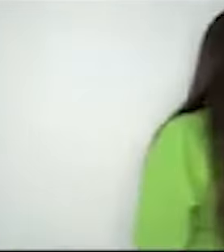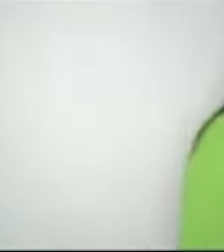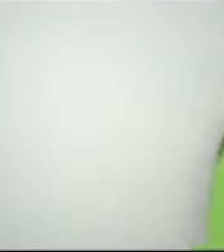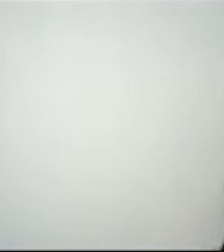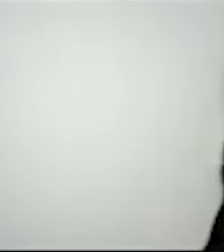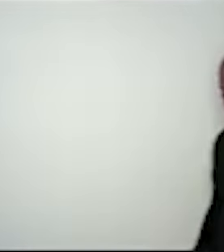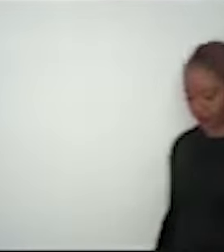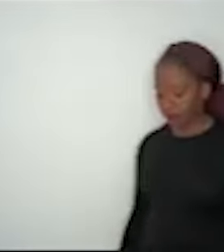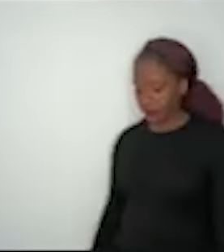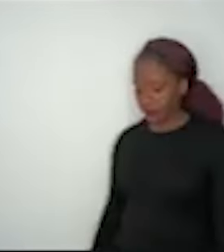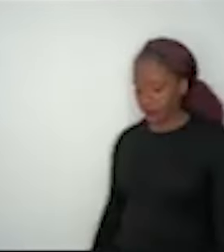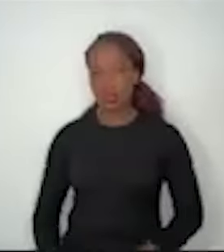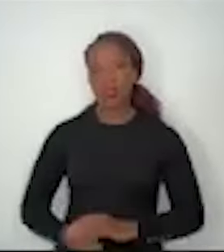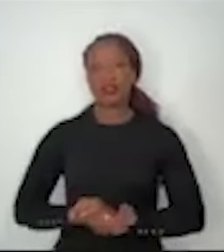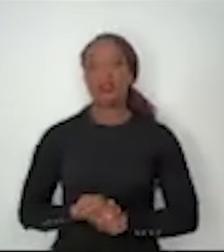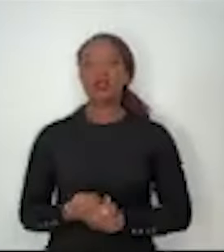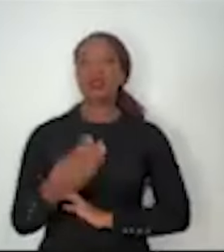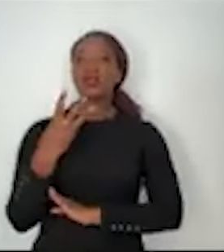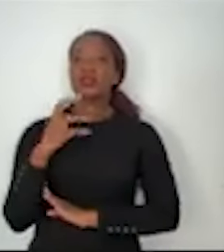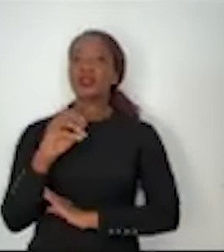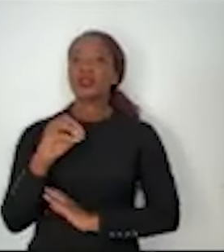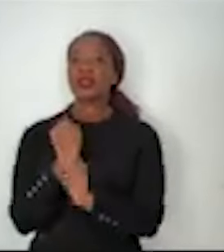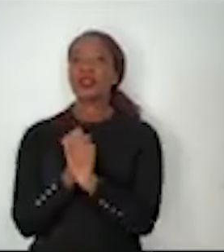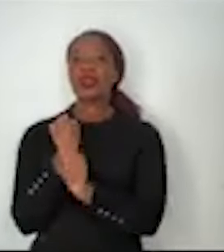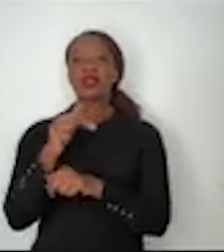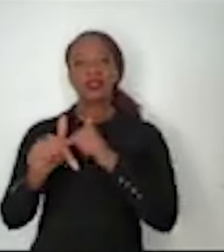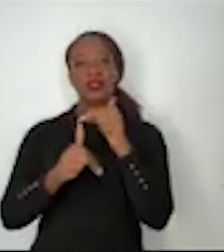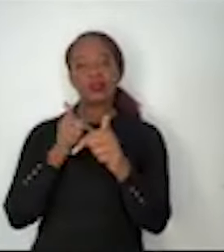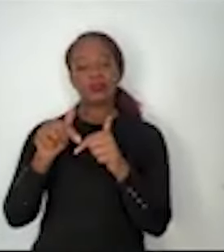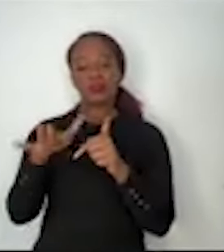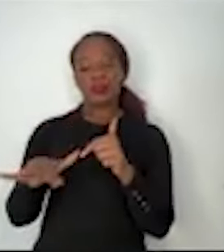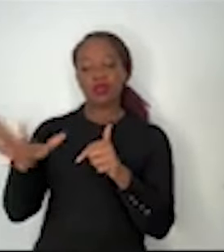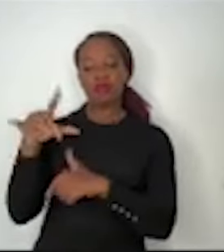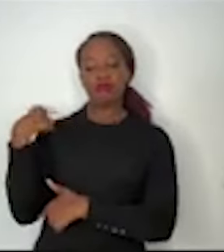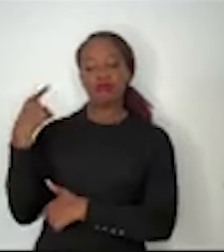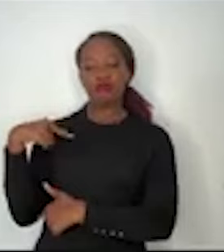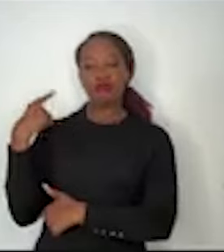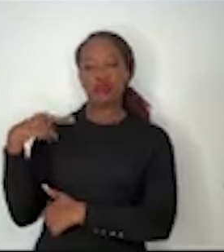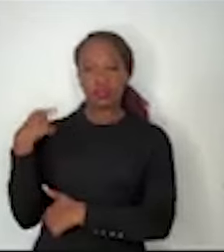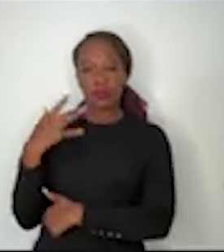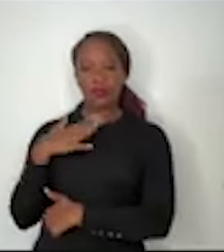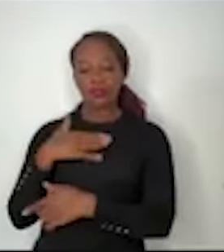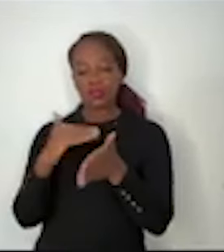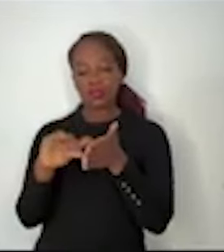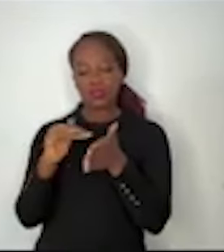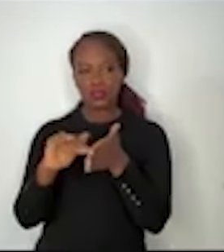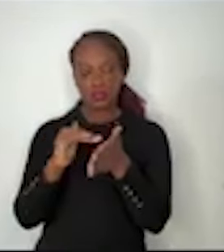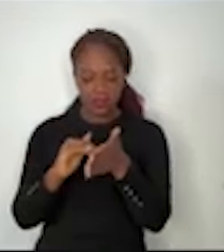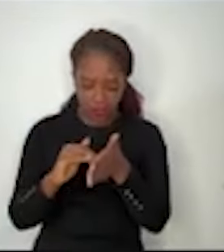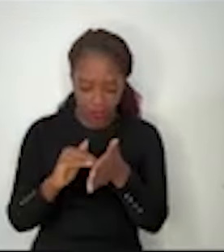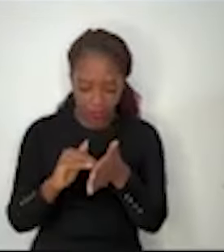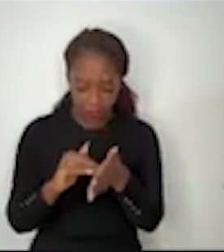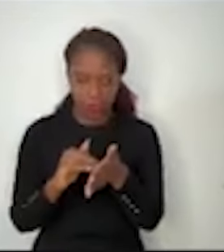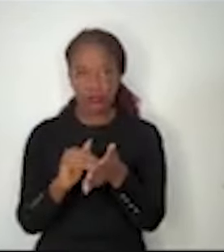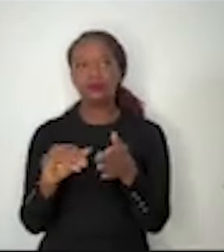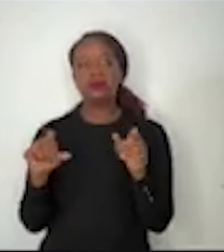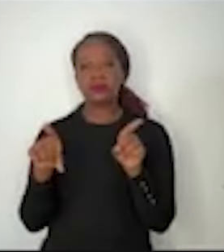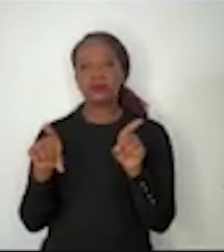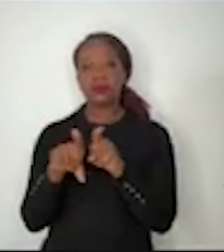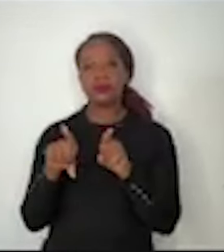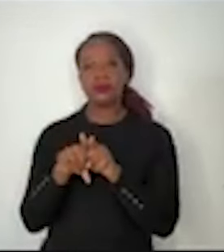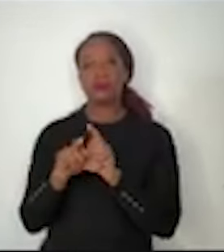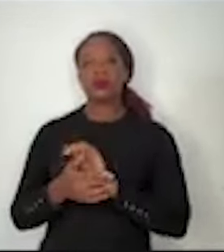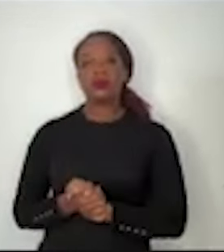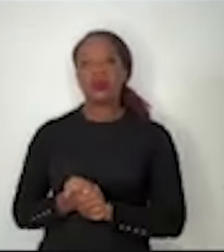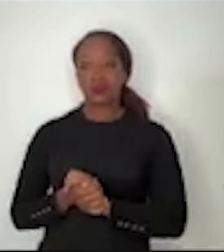e o sistema tributário brasileiro fazia com que a minha secretária pagasse mais imposto de renda do que eu. Portanto, o Brasil é um